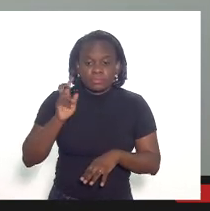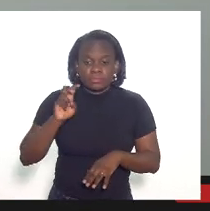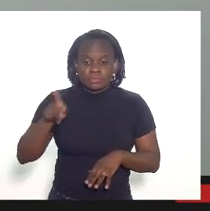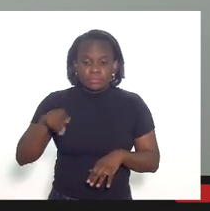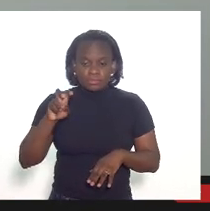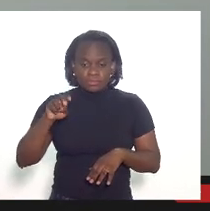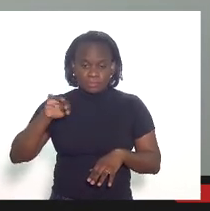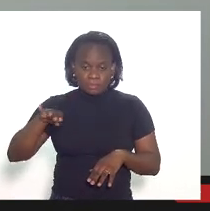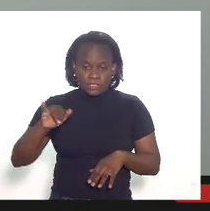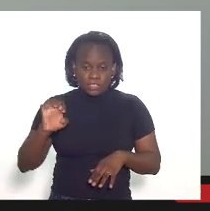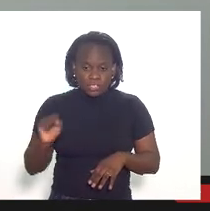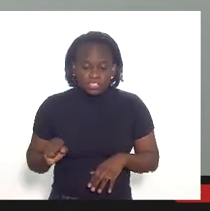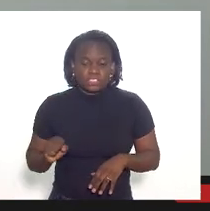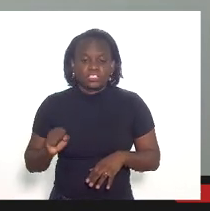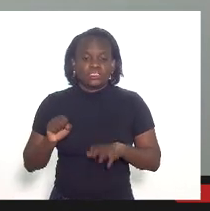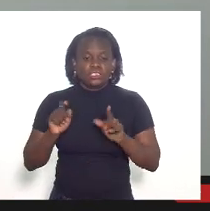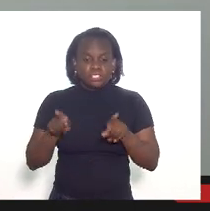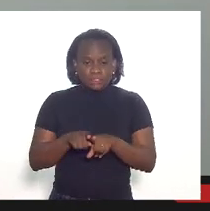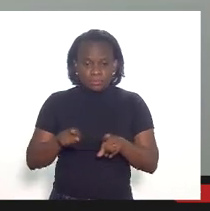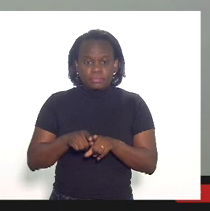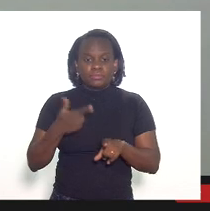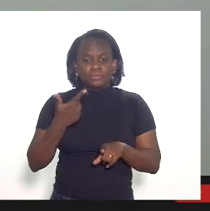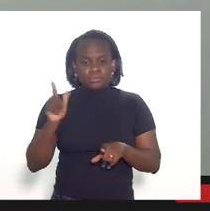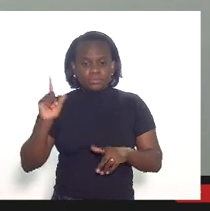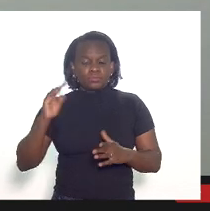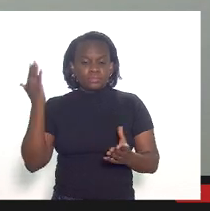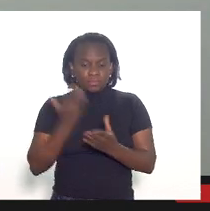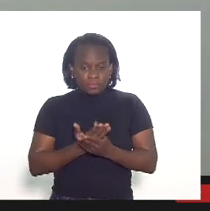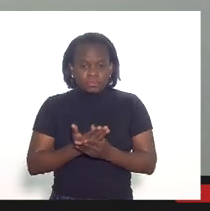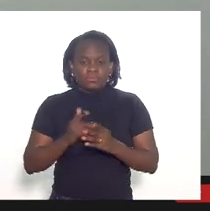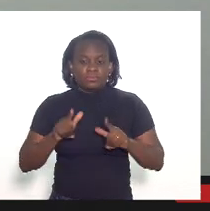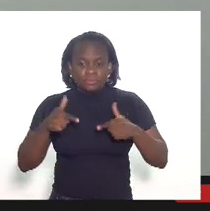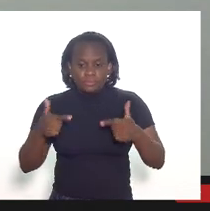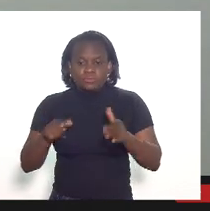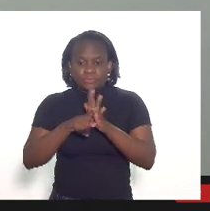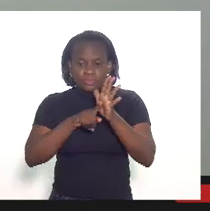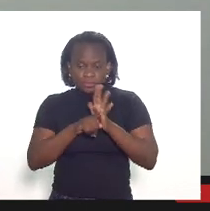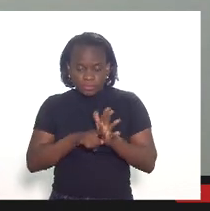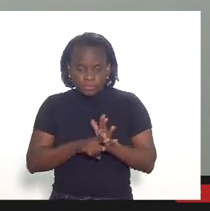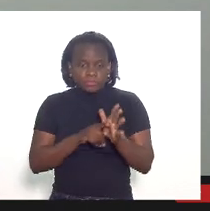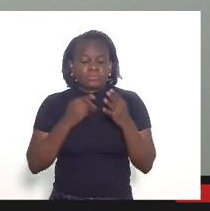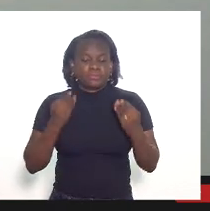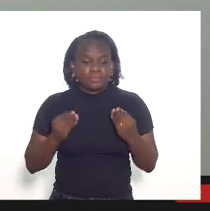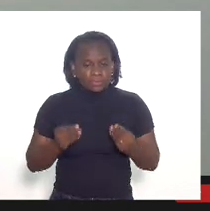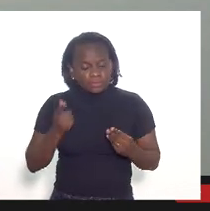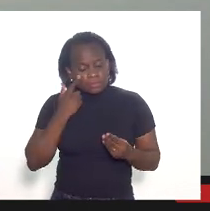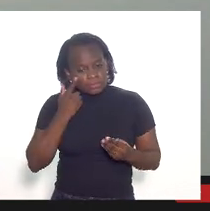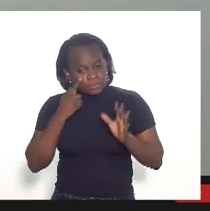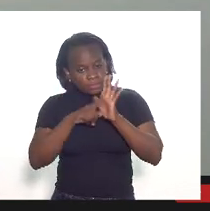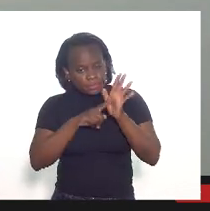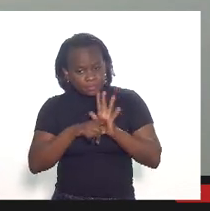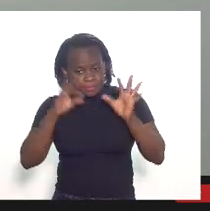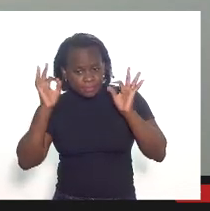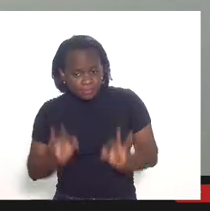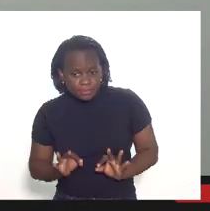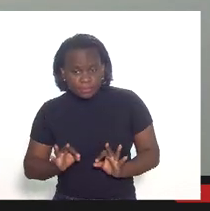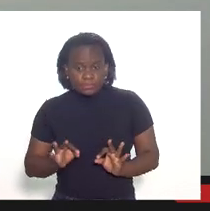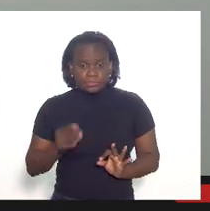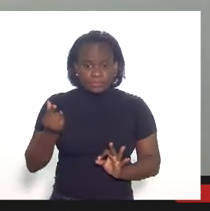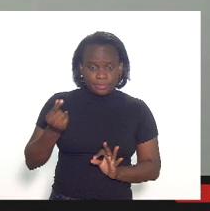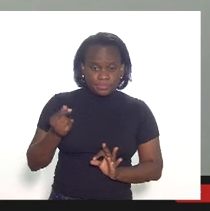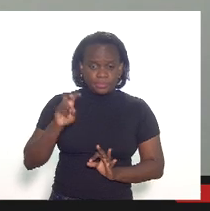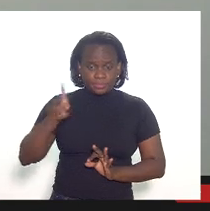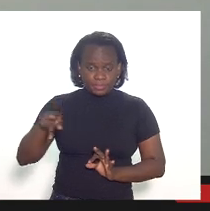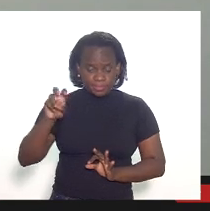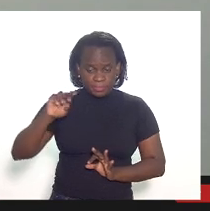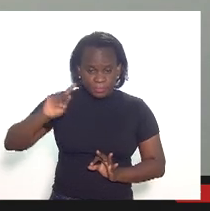,5 milhões nós abrimos uma outra ação fiscal que ela está em curso para quê? para verificar a exatidão desse valor